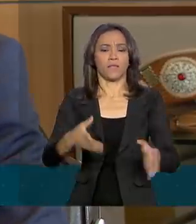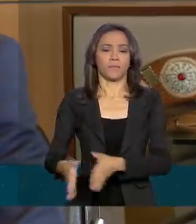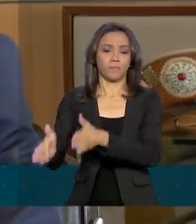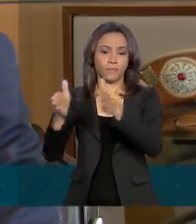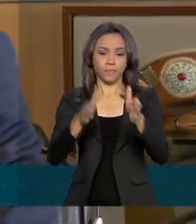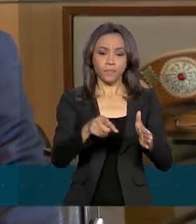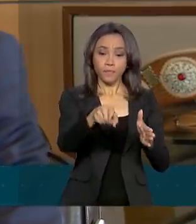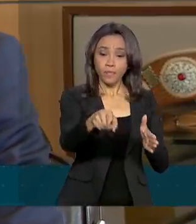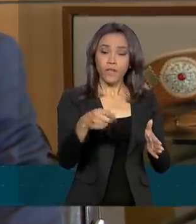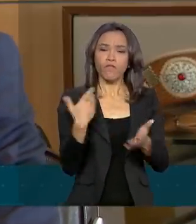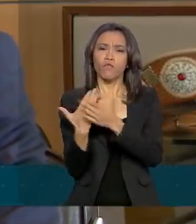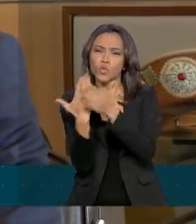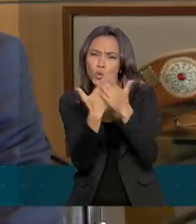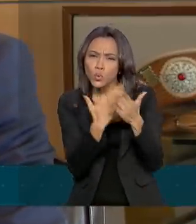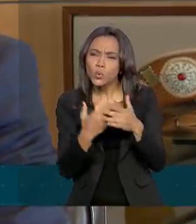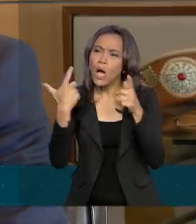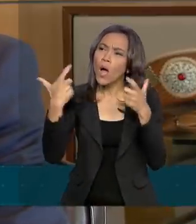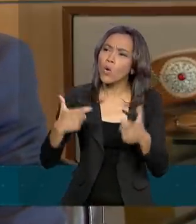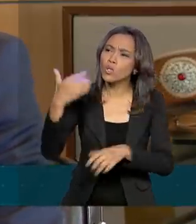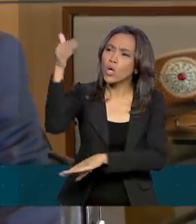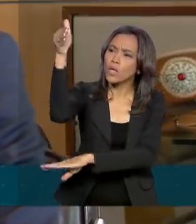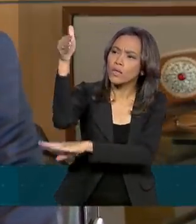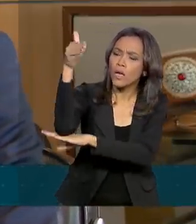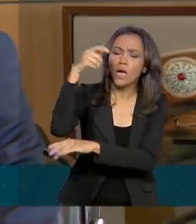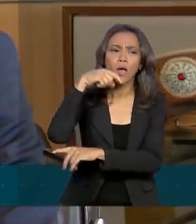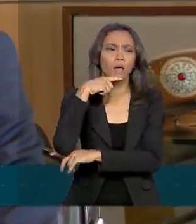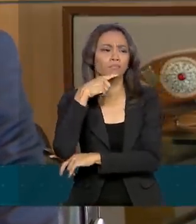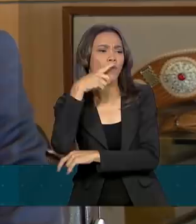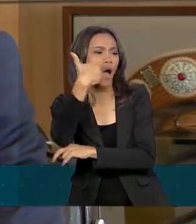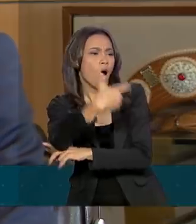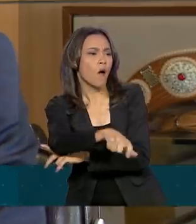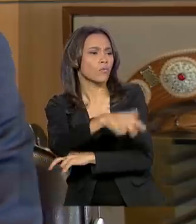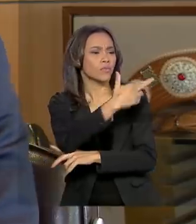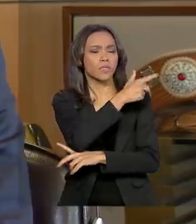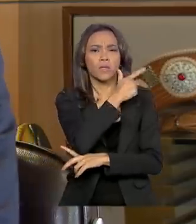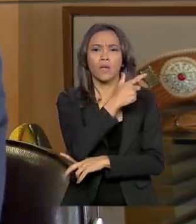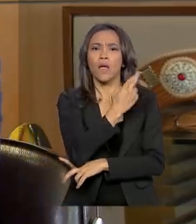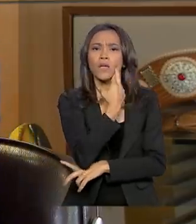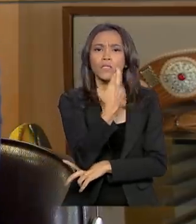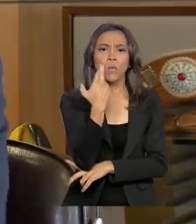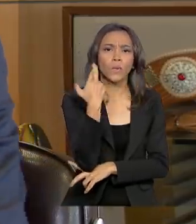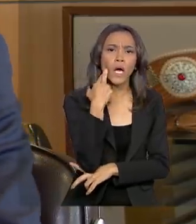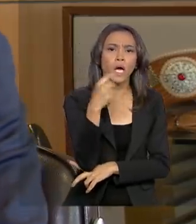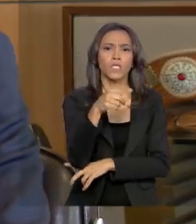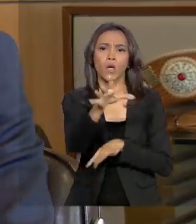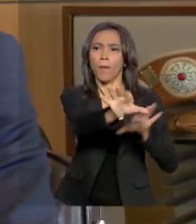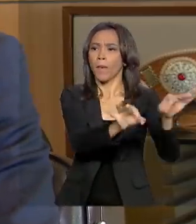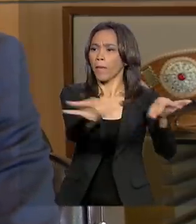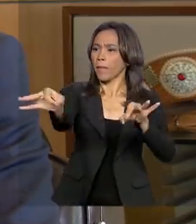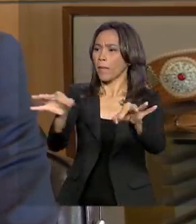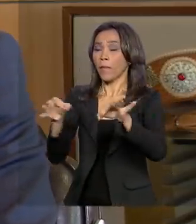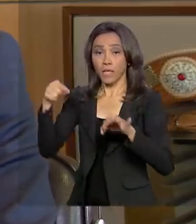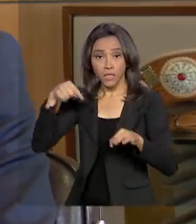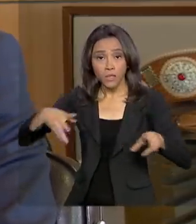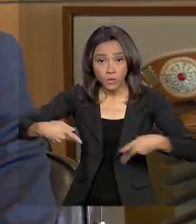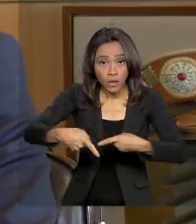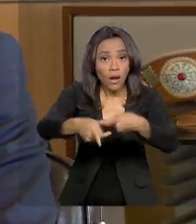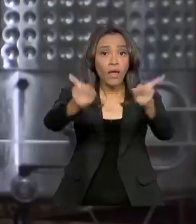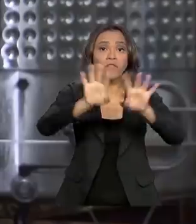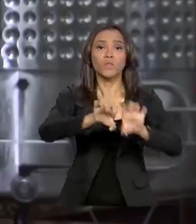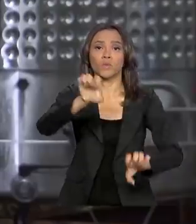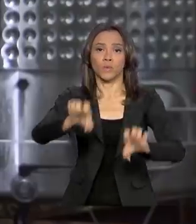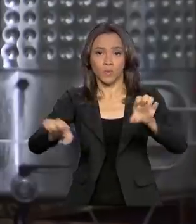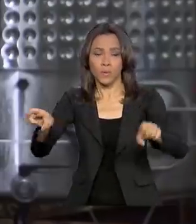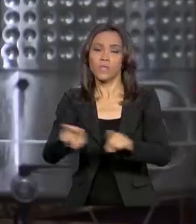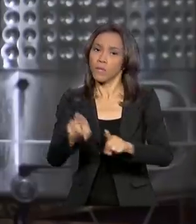saber onde cabe um hotel, um resort, onde cabe um restaurante. E isso leva infraestrutura, emprego e renda para essas